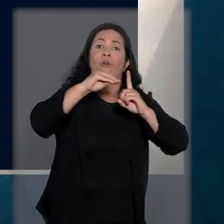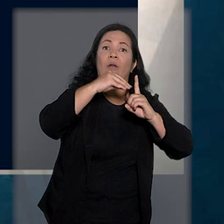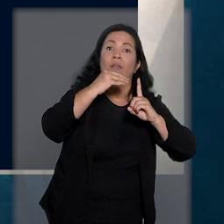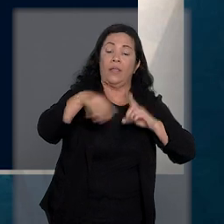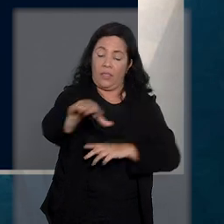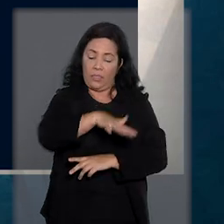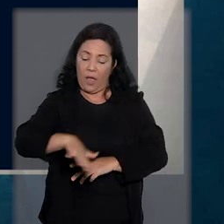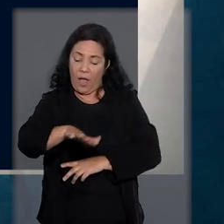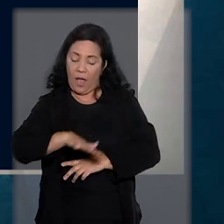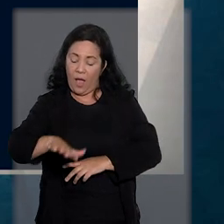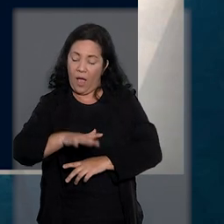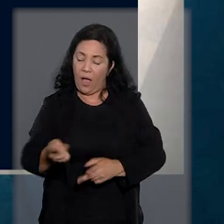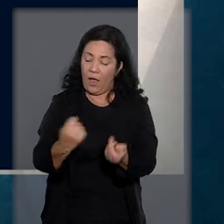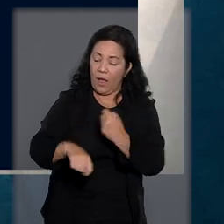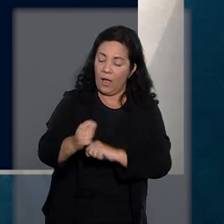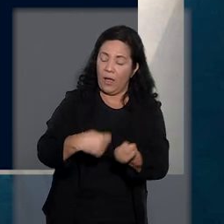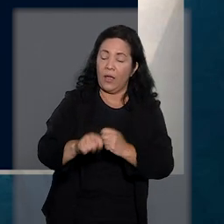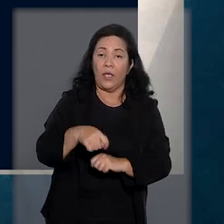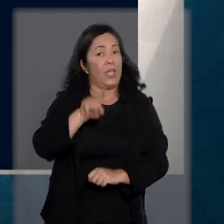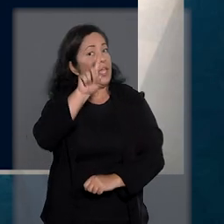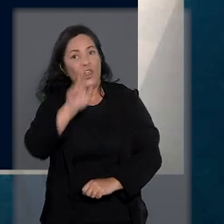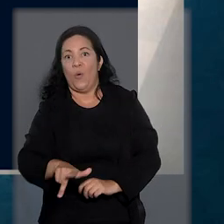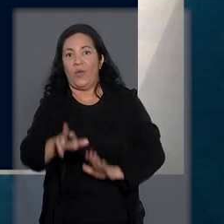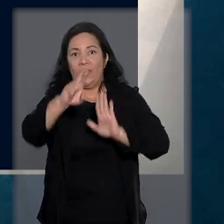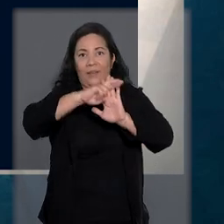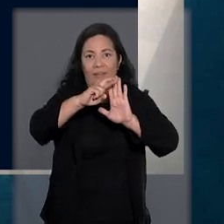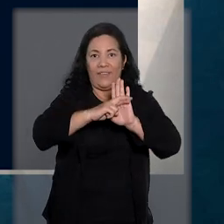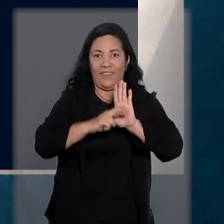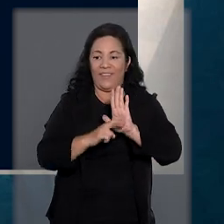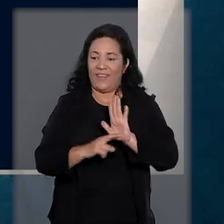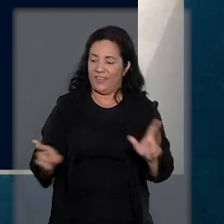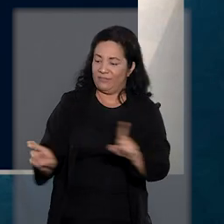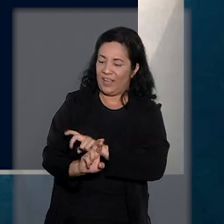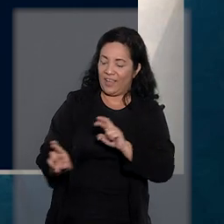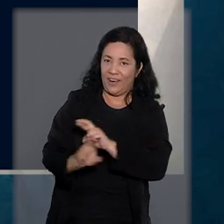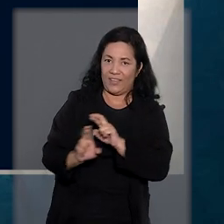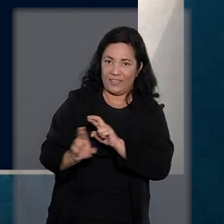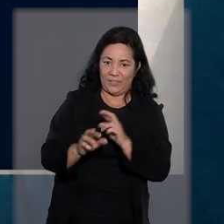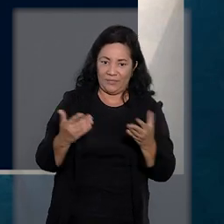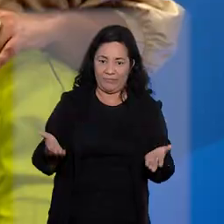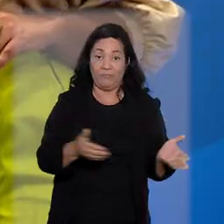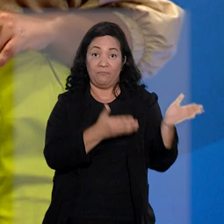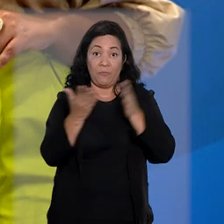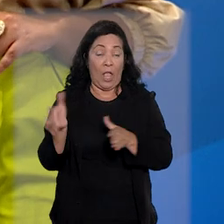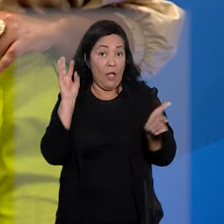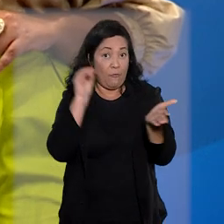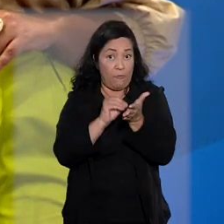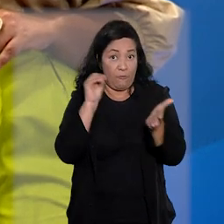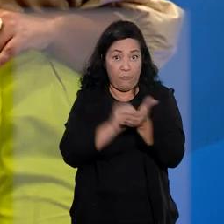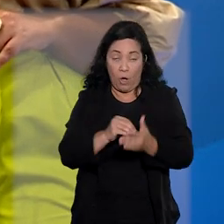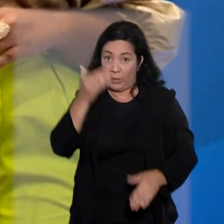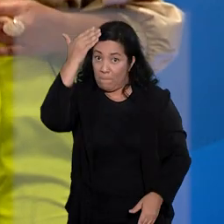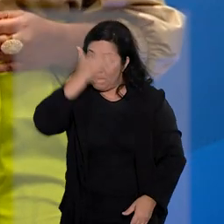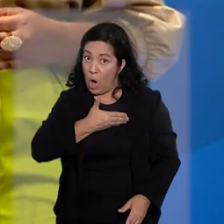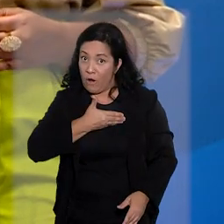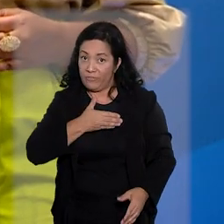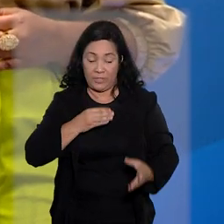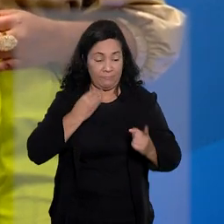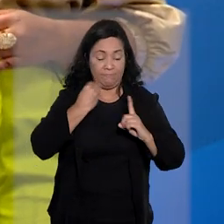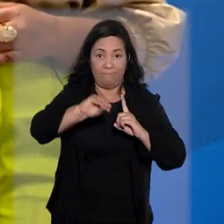vulnerabilidade não pode ser pressuposta como regra na relação concorrencial. Falta de prova de